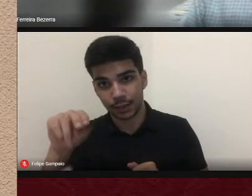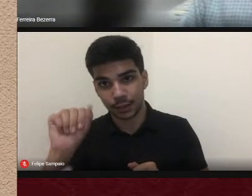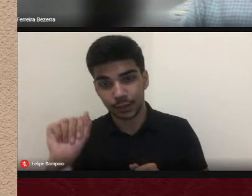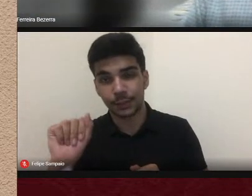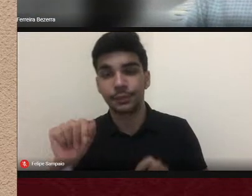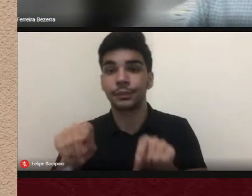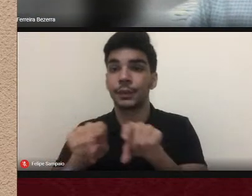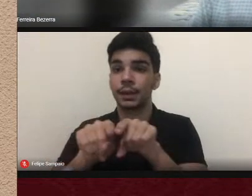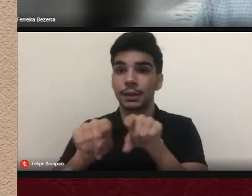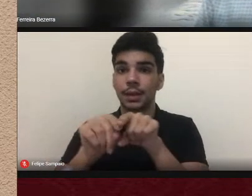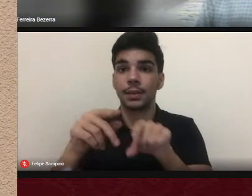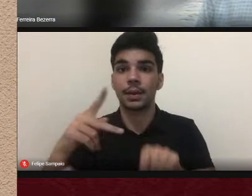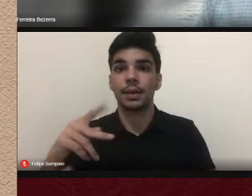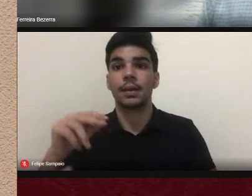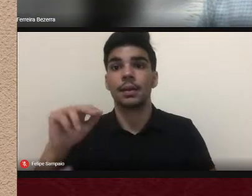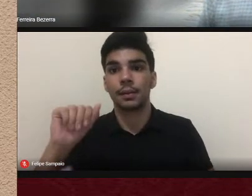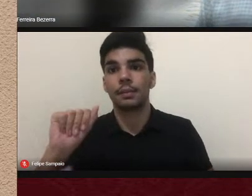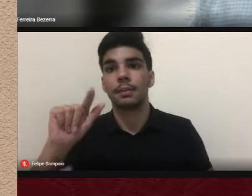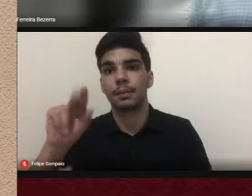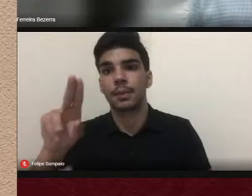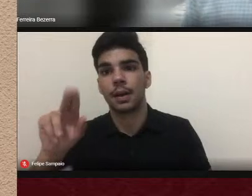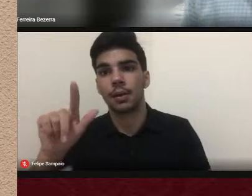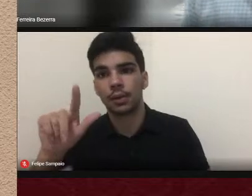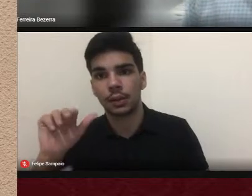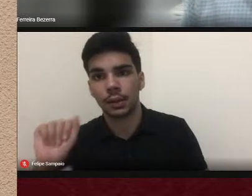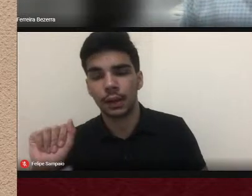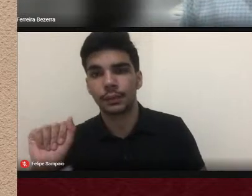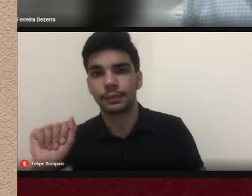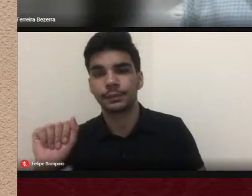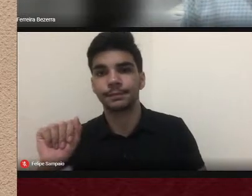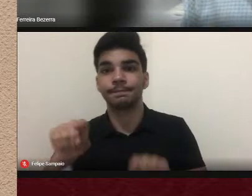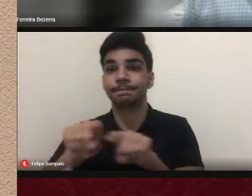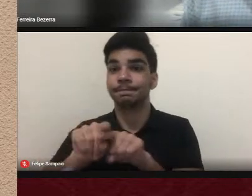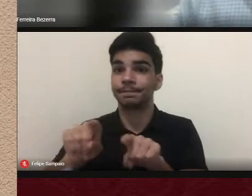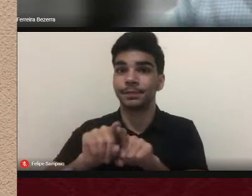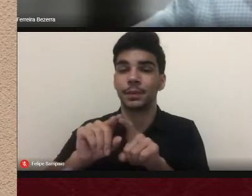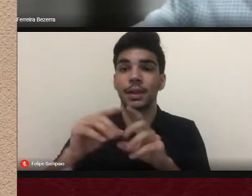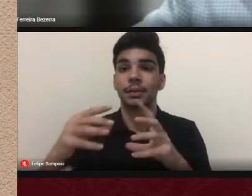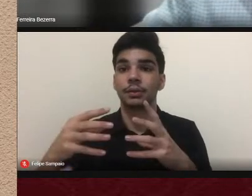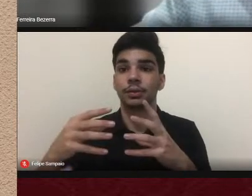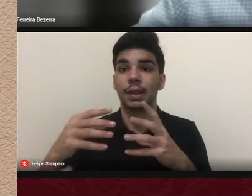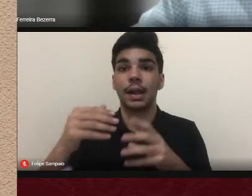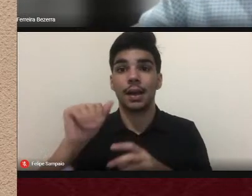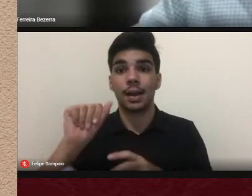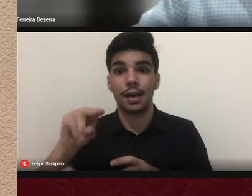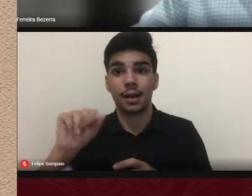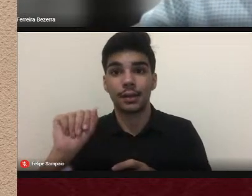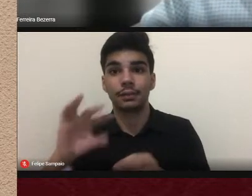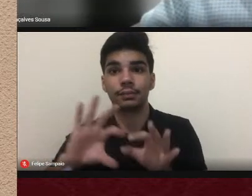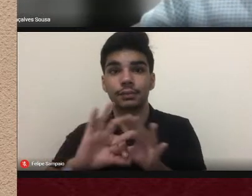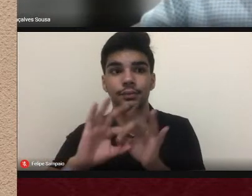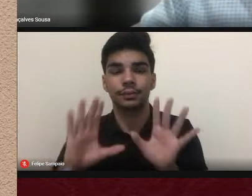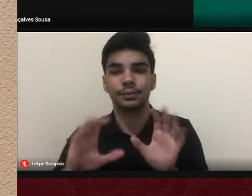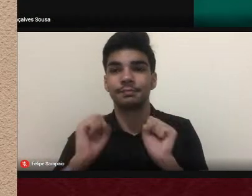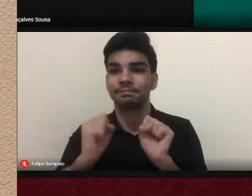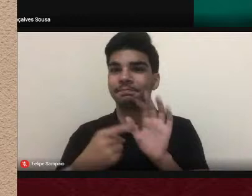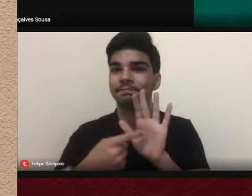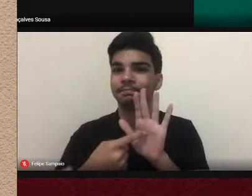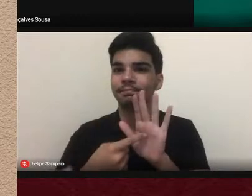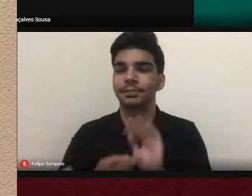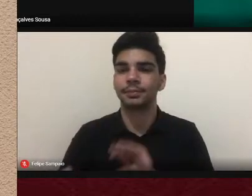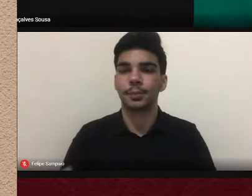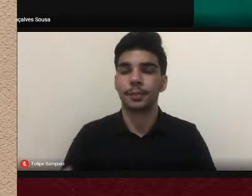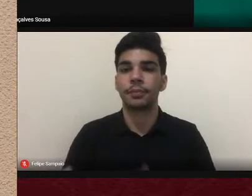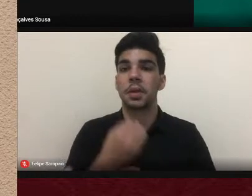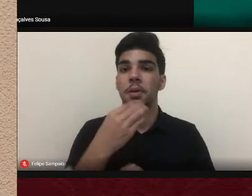Paula Faustino Sampaio então a Ana esteja à vontade Boa noite a todos